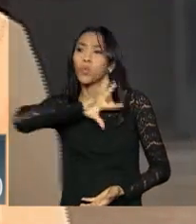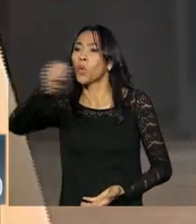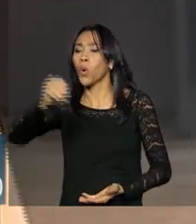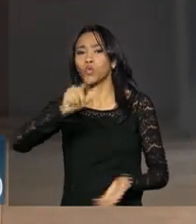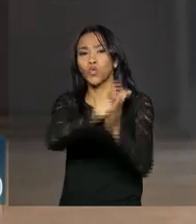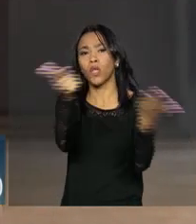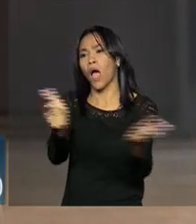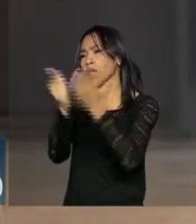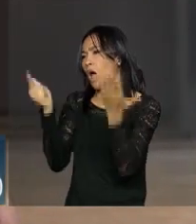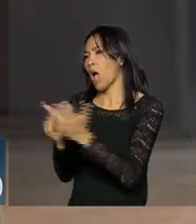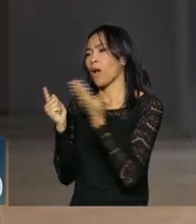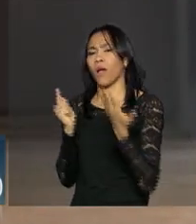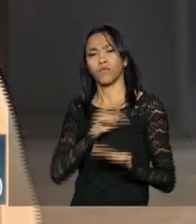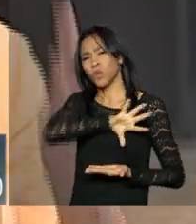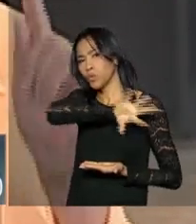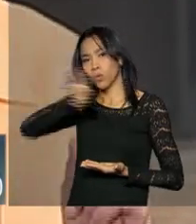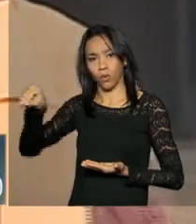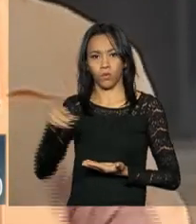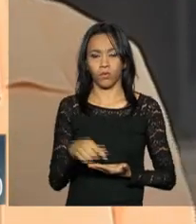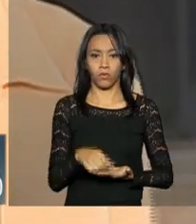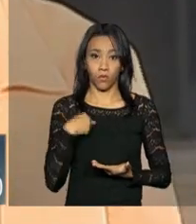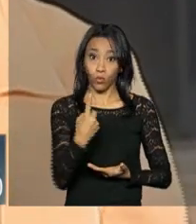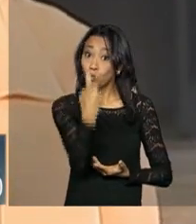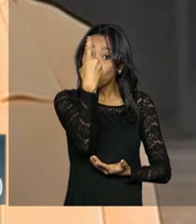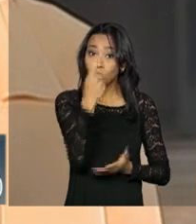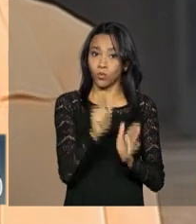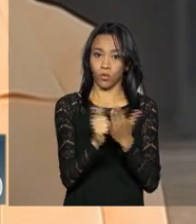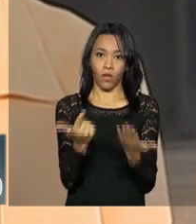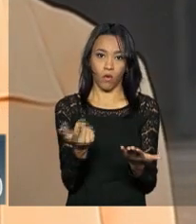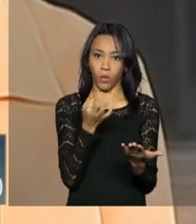jornais, sem exceção sequer de um único jornal.